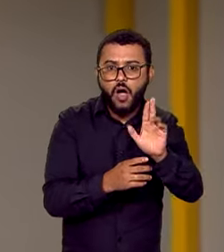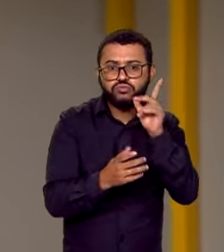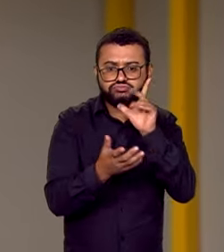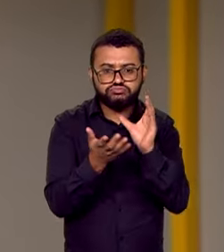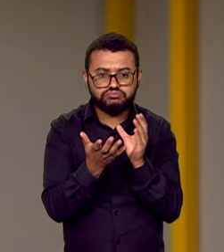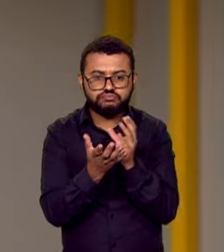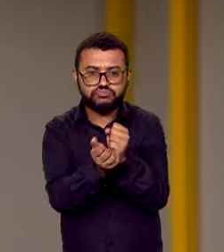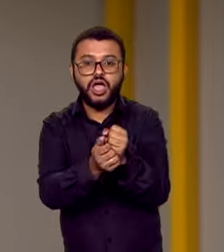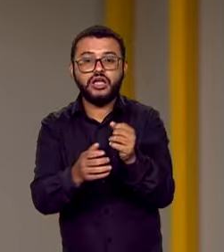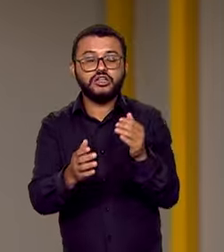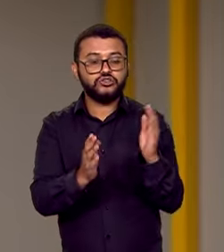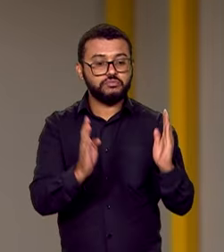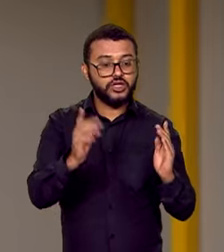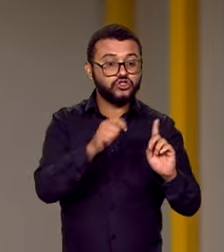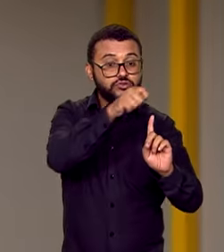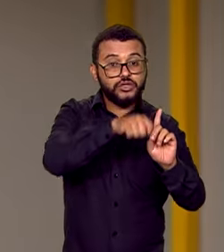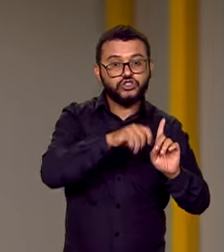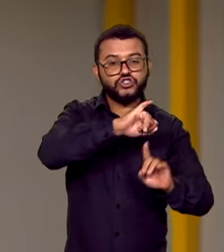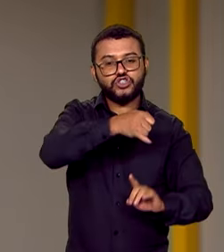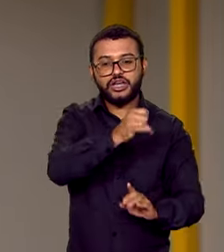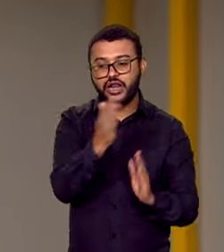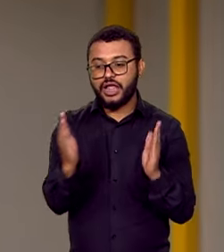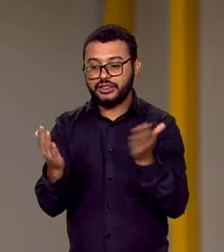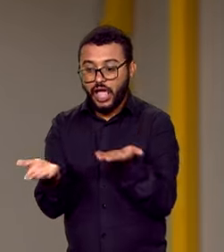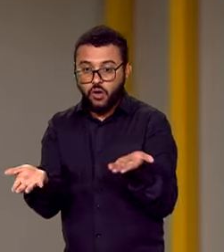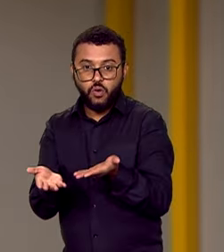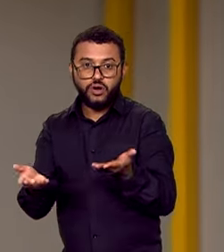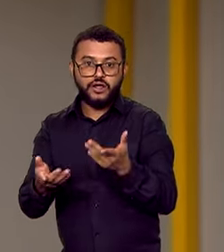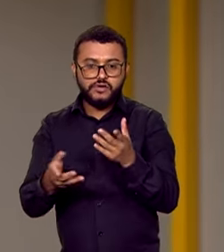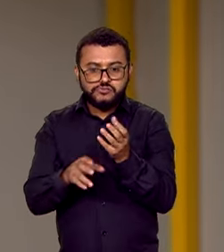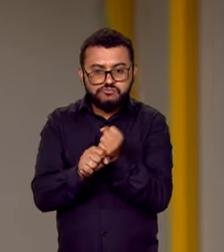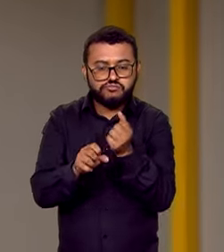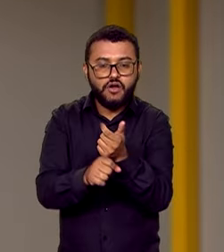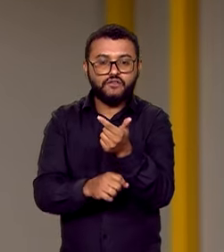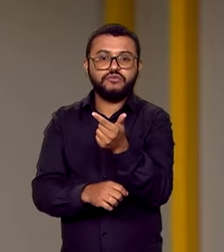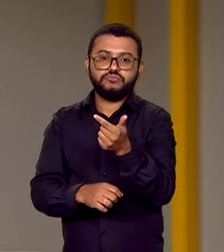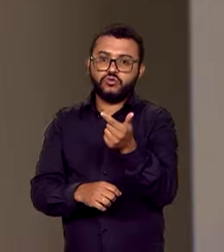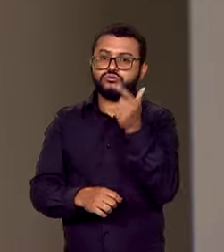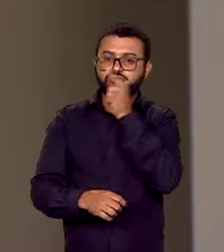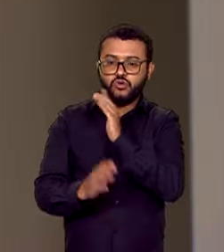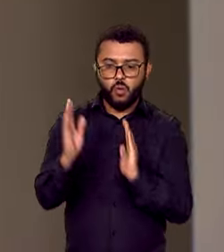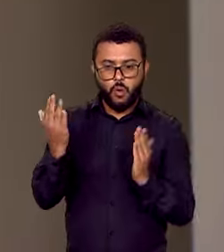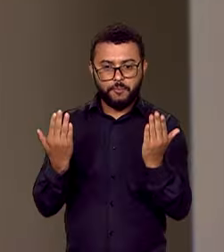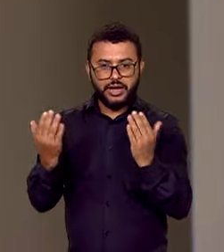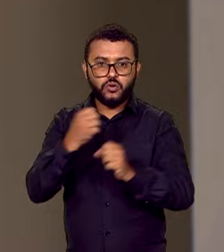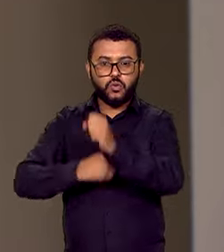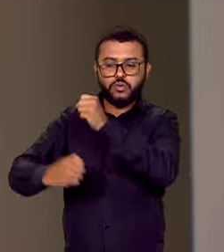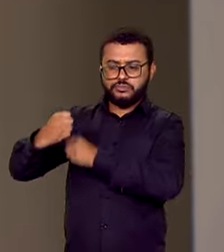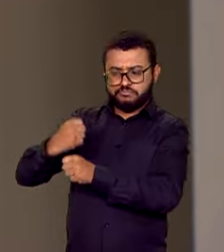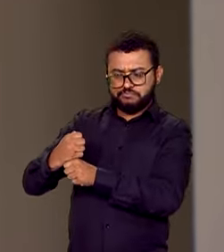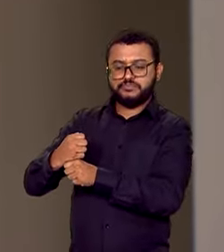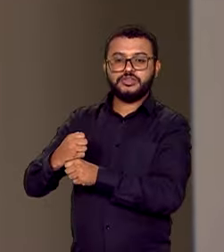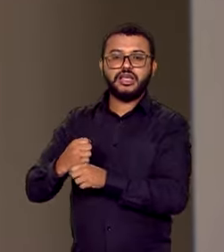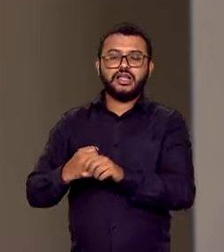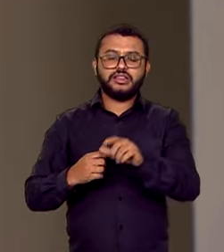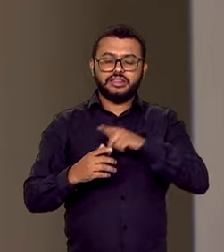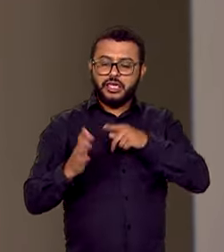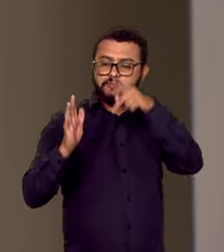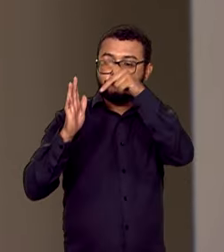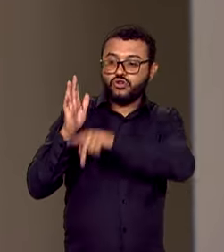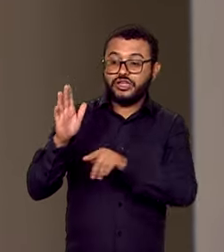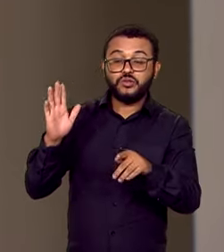setembro deste ano. 20% maior na comparação com o ano anterior. E entre os destaques, os projetos